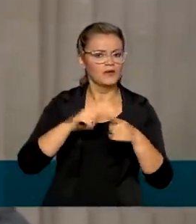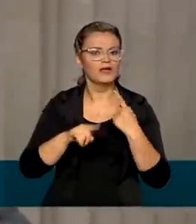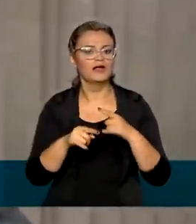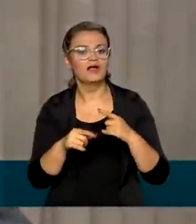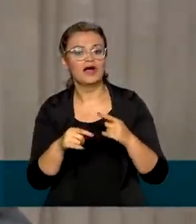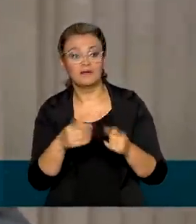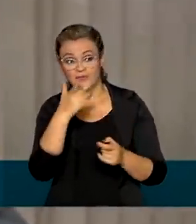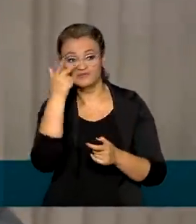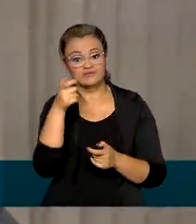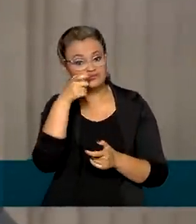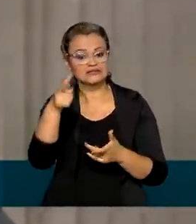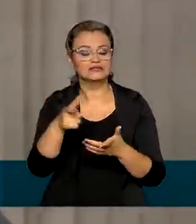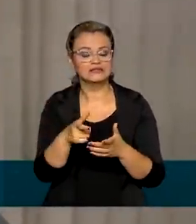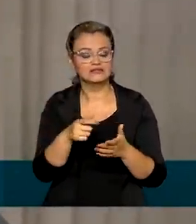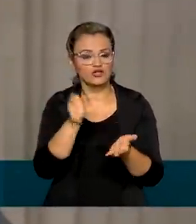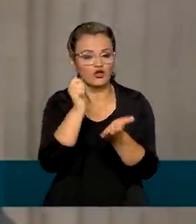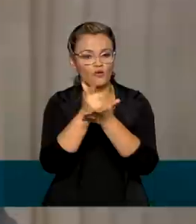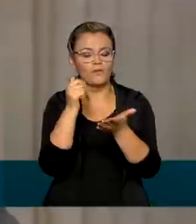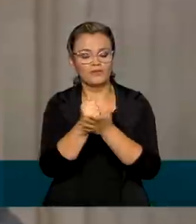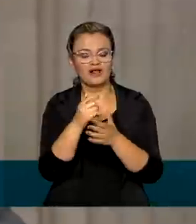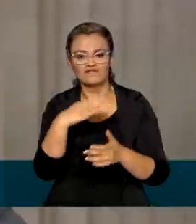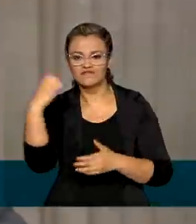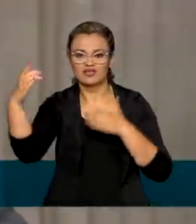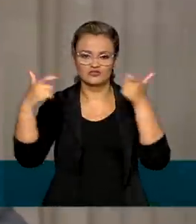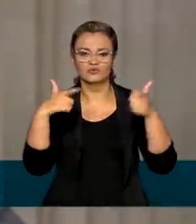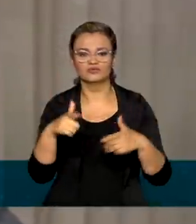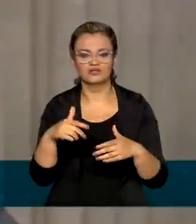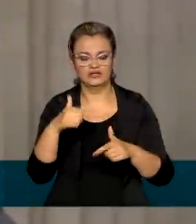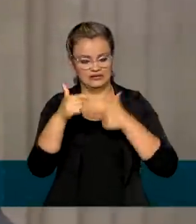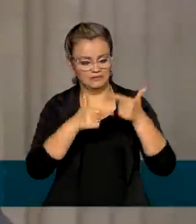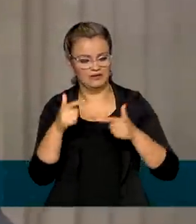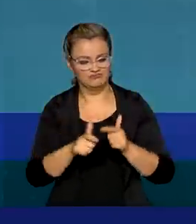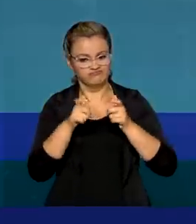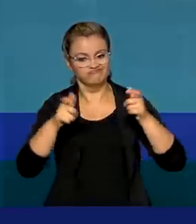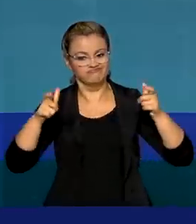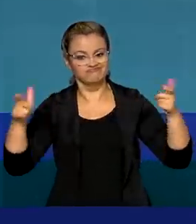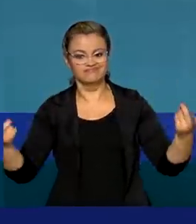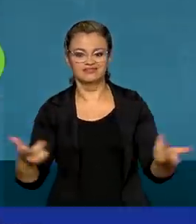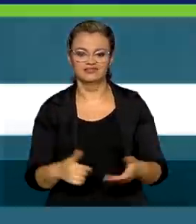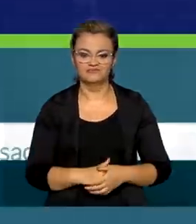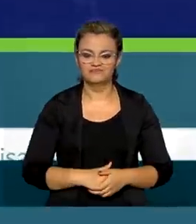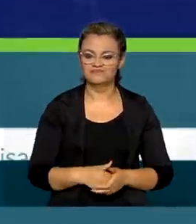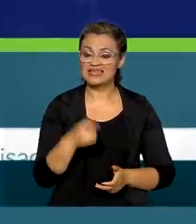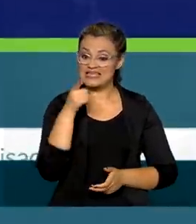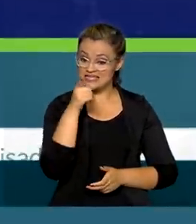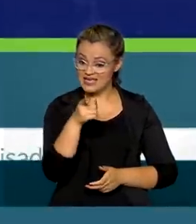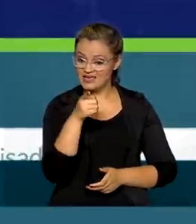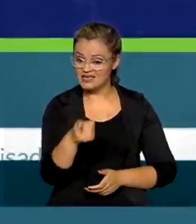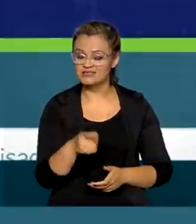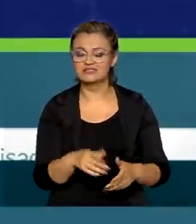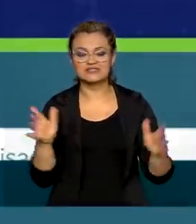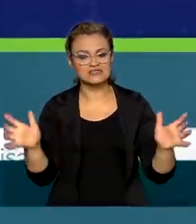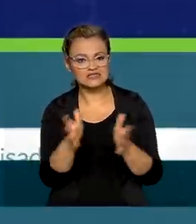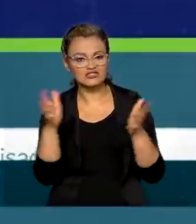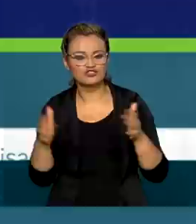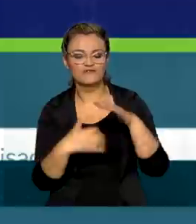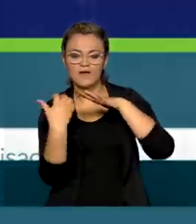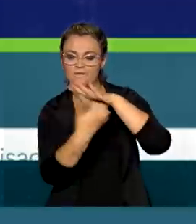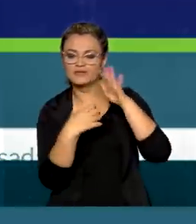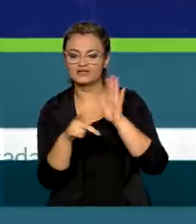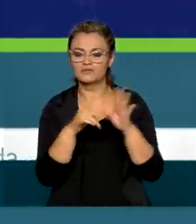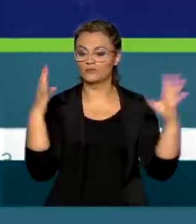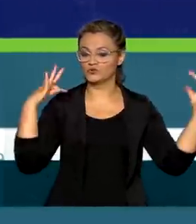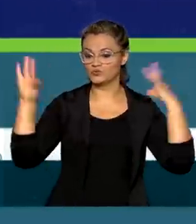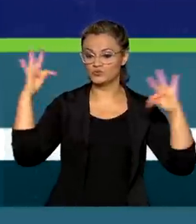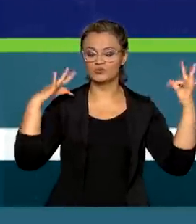quantidade de viagens que vai ter, mais emprego e renda vai ter no nosso país. O documento incentiva empresas de turismo